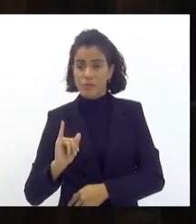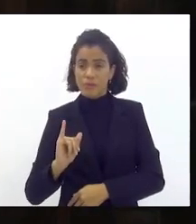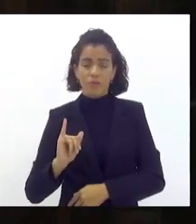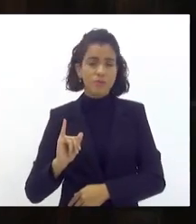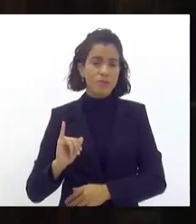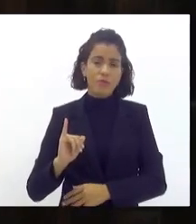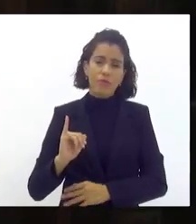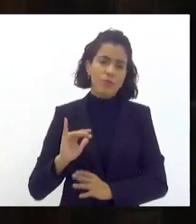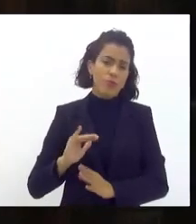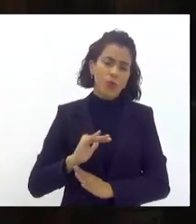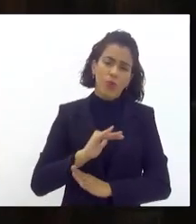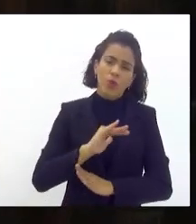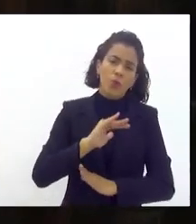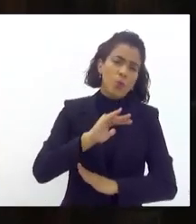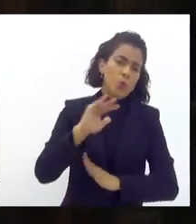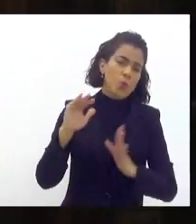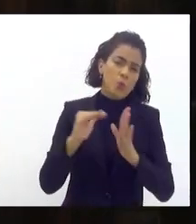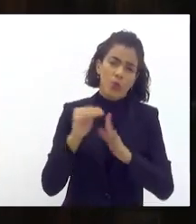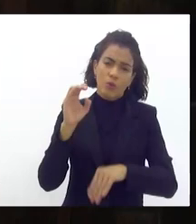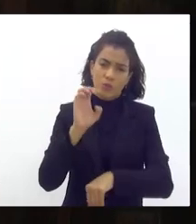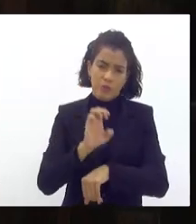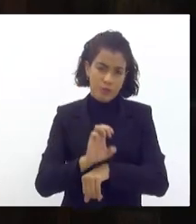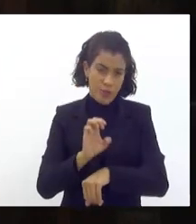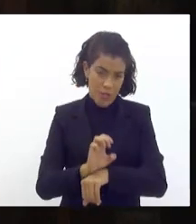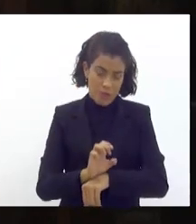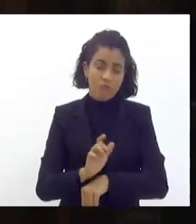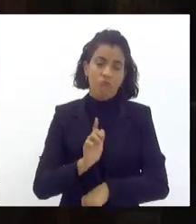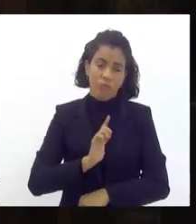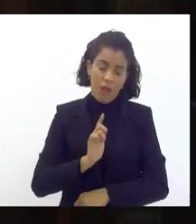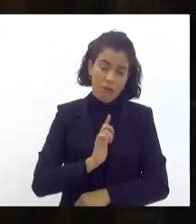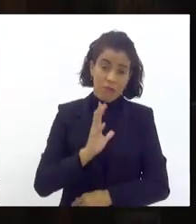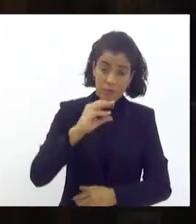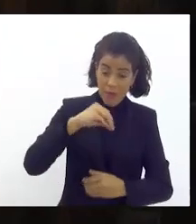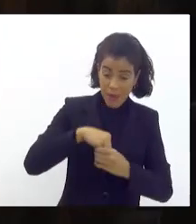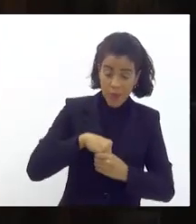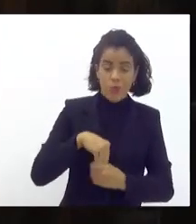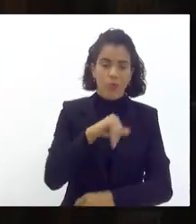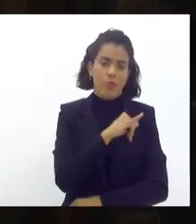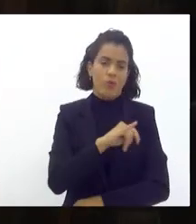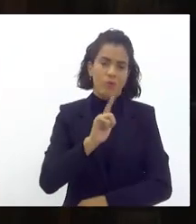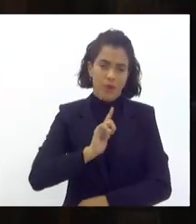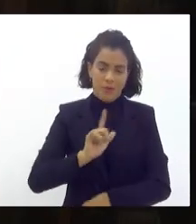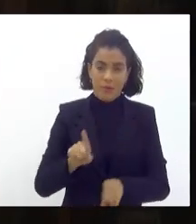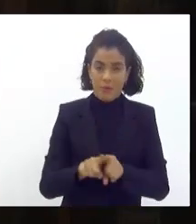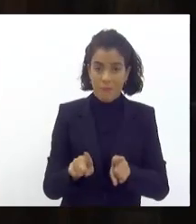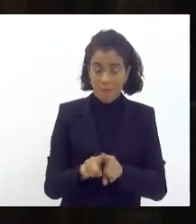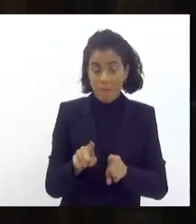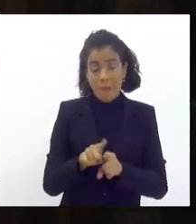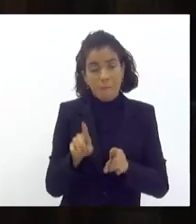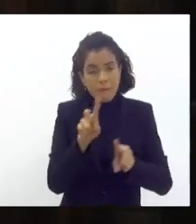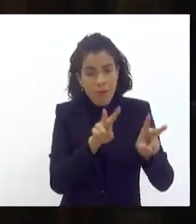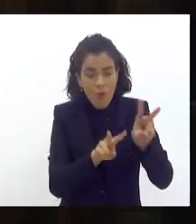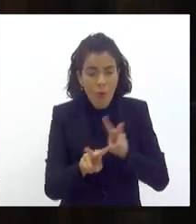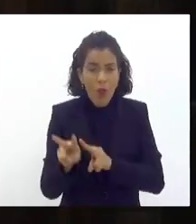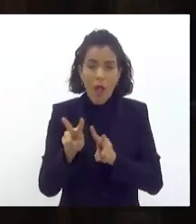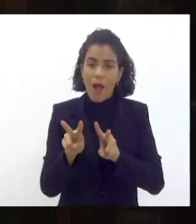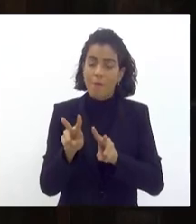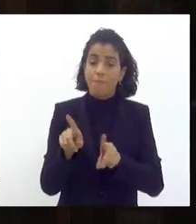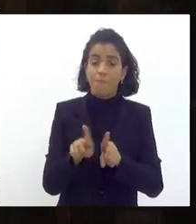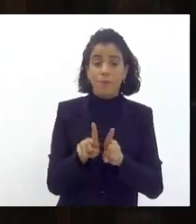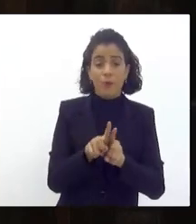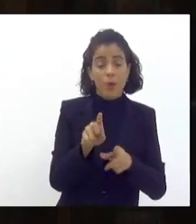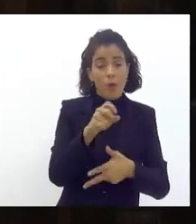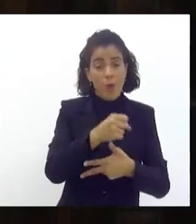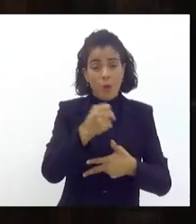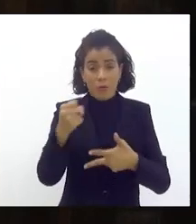todo todo todo o estado do Rio de Janeiro nós temos aí representantes então é preciso ter um olhar com muito mais cuidado o poder público